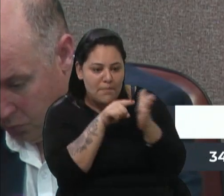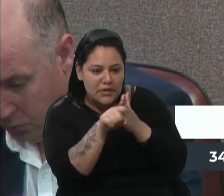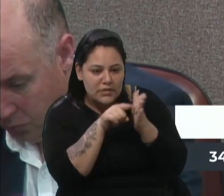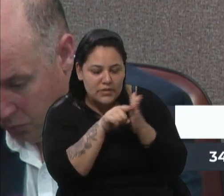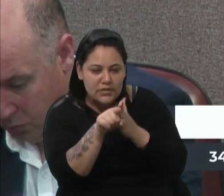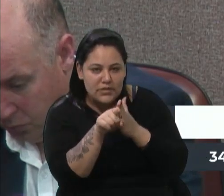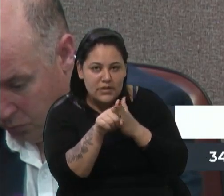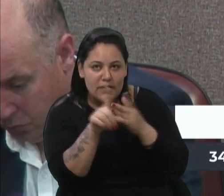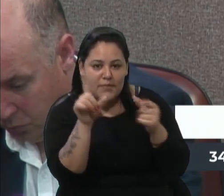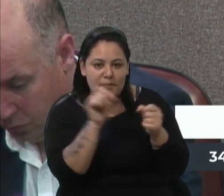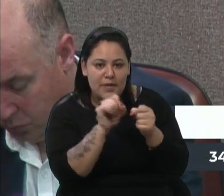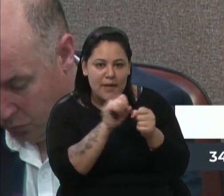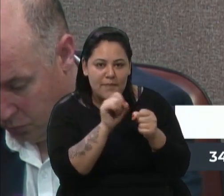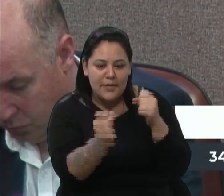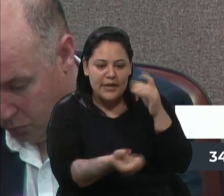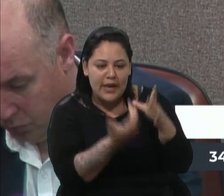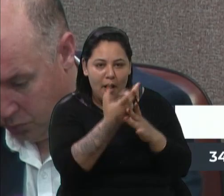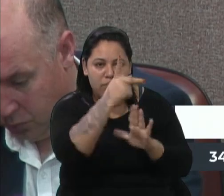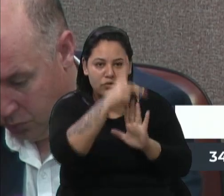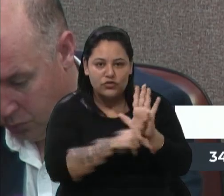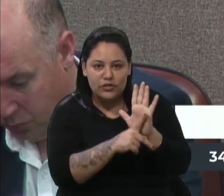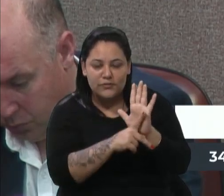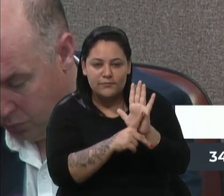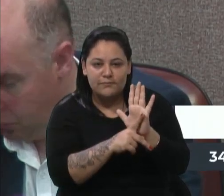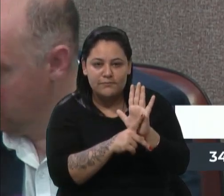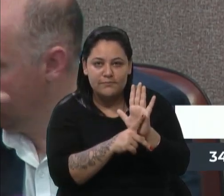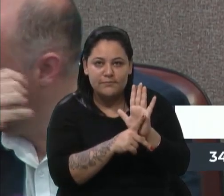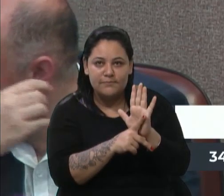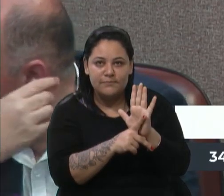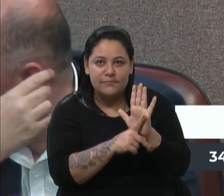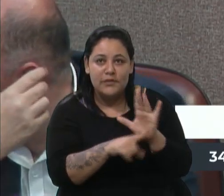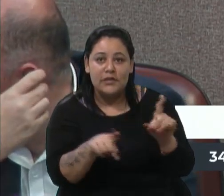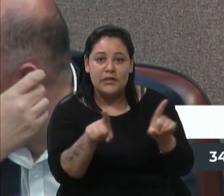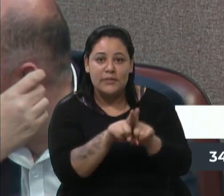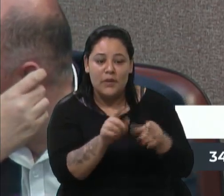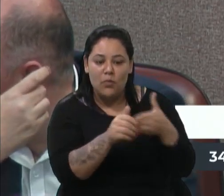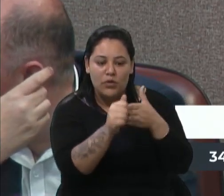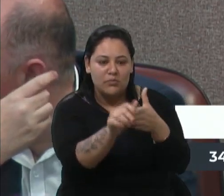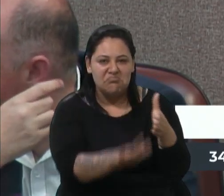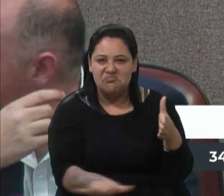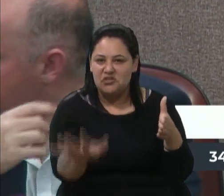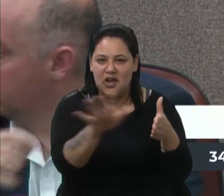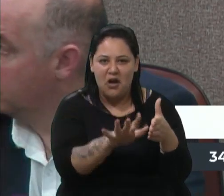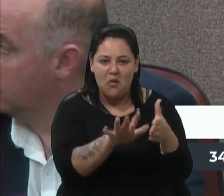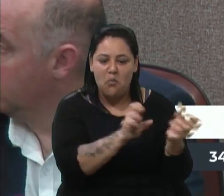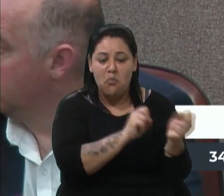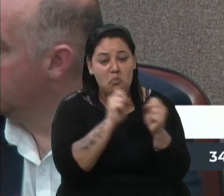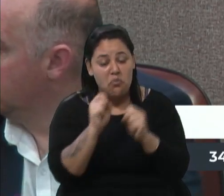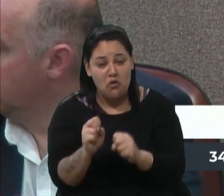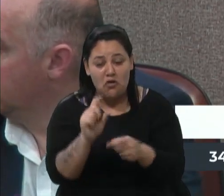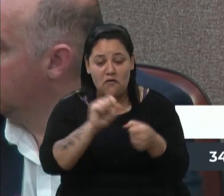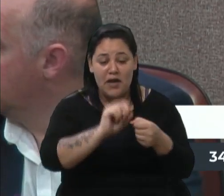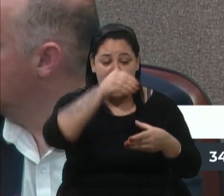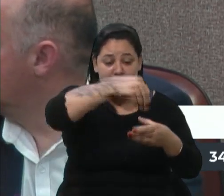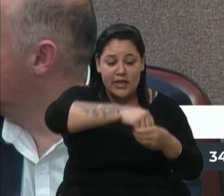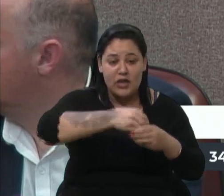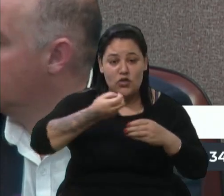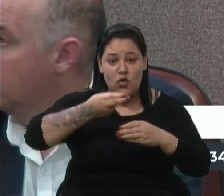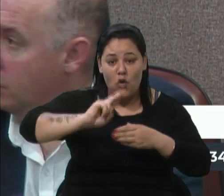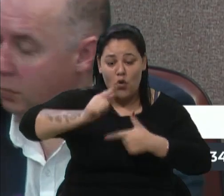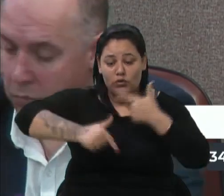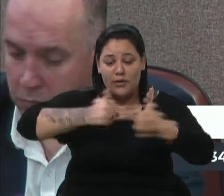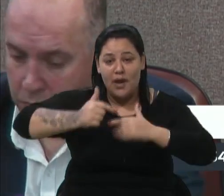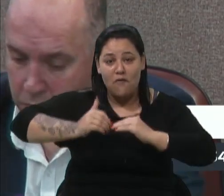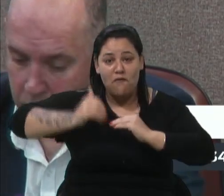a formulação de projetos e associamento em geral, que pode ser tanto interno como os trabalhos